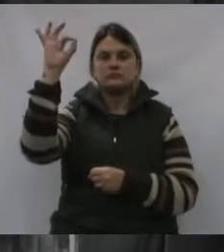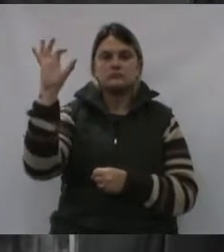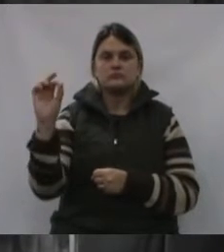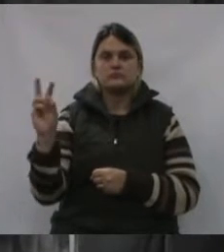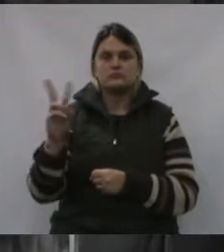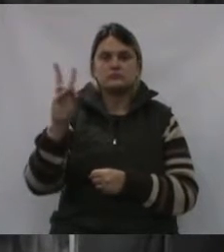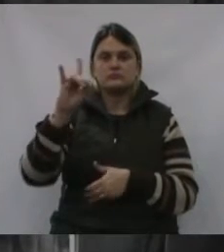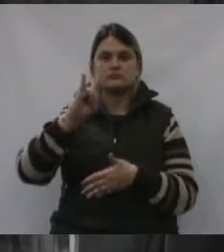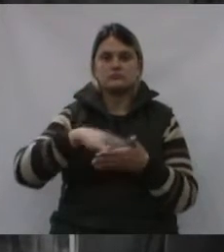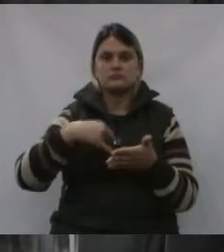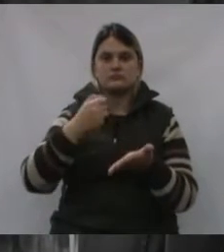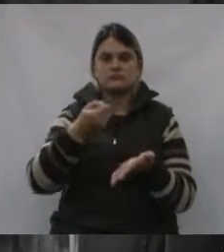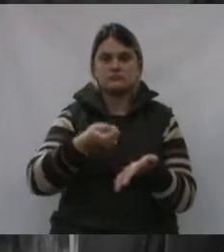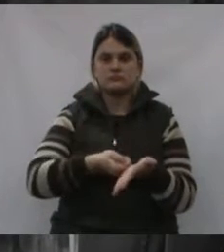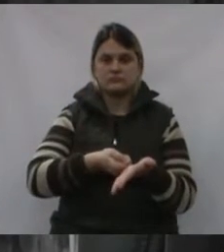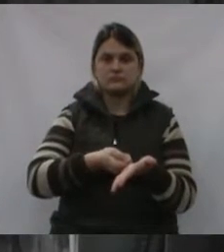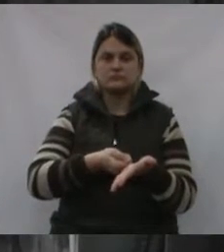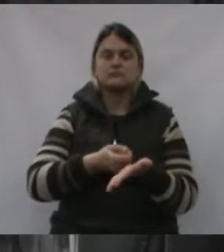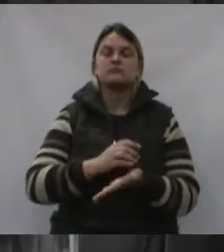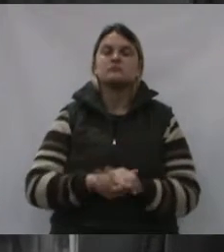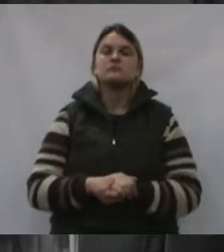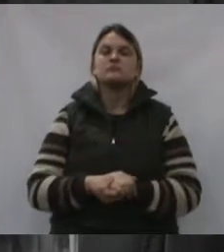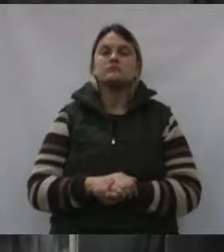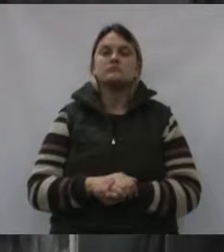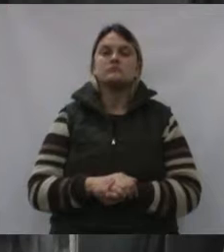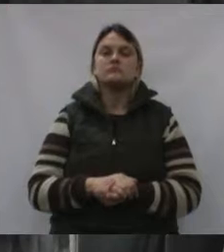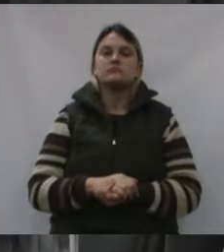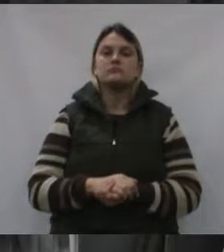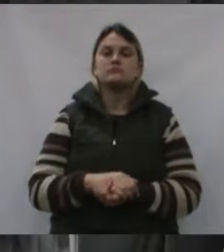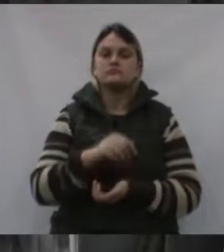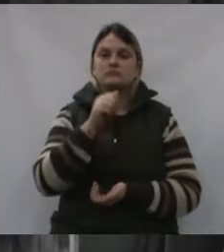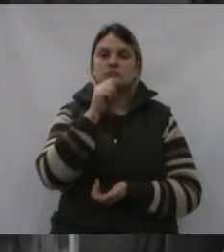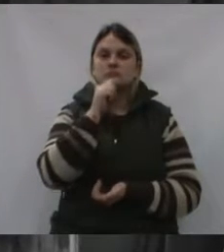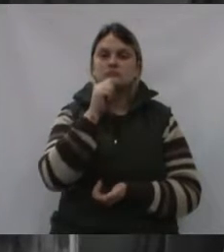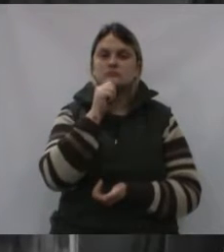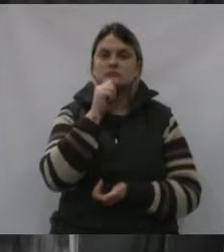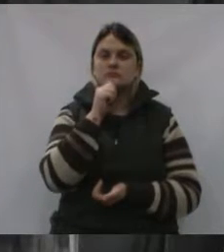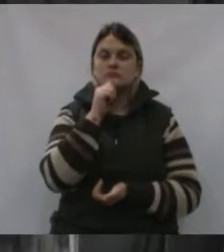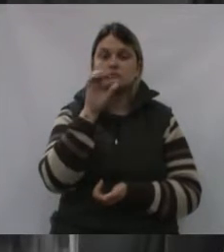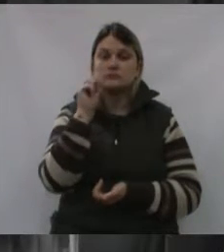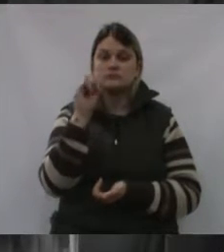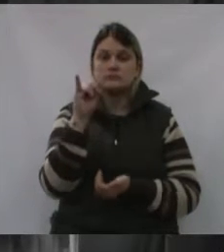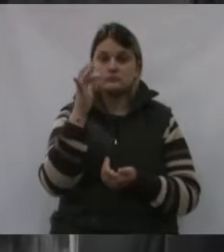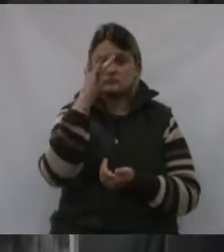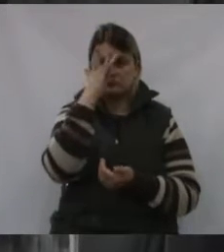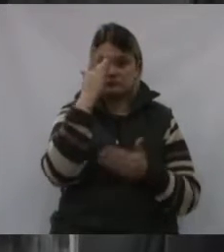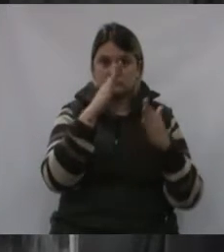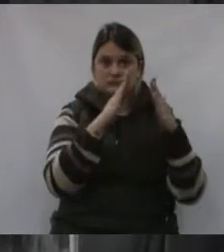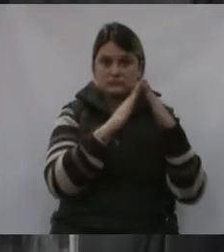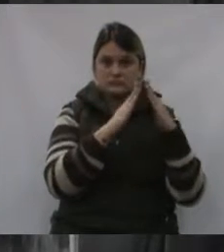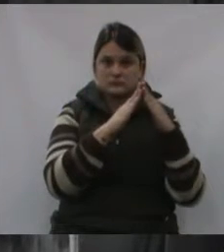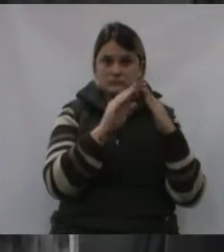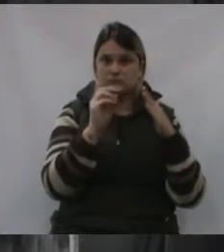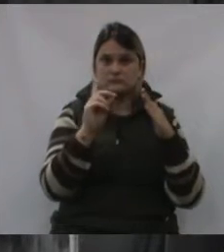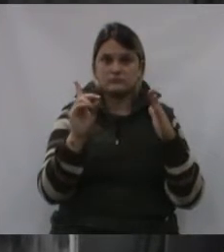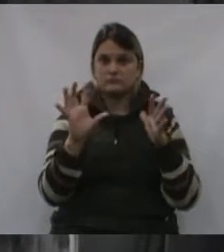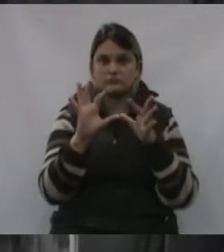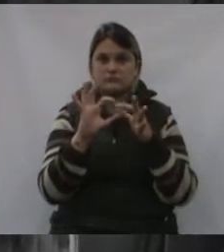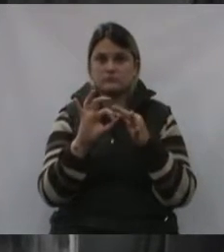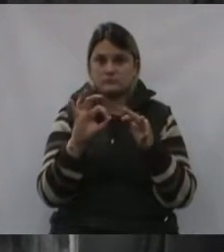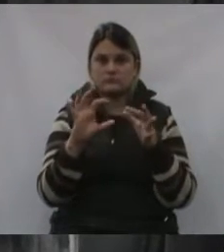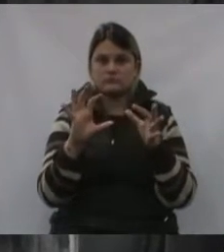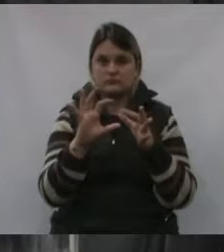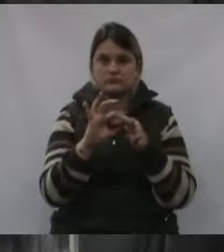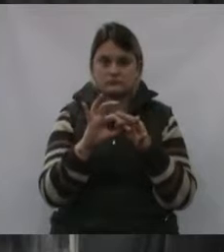da fatura, ainda se o morador não ligar ali